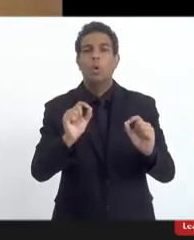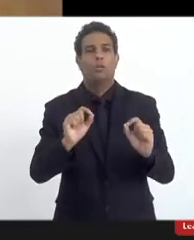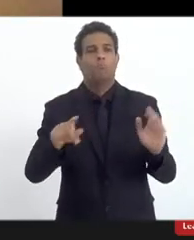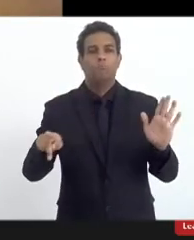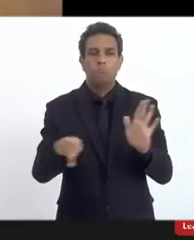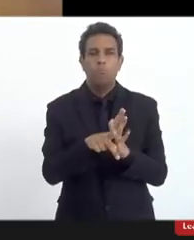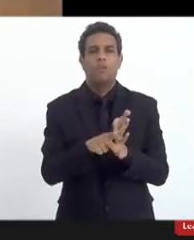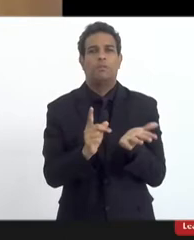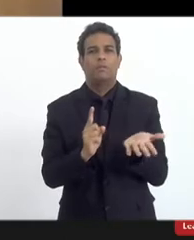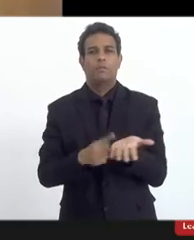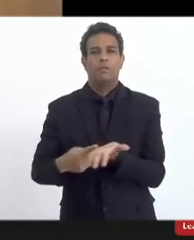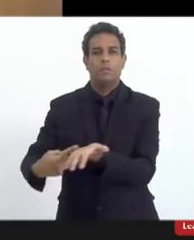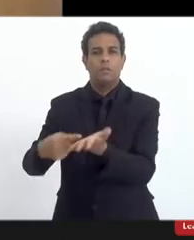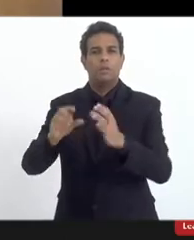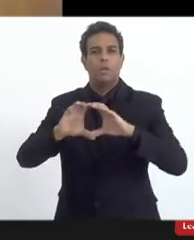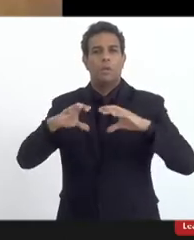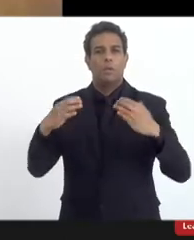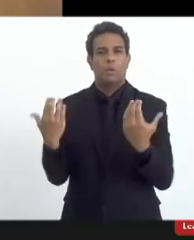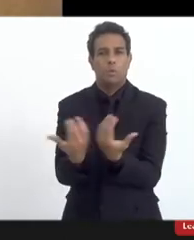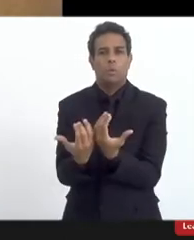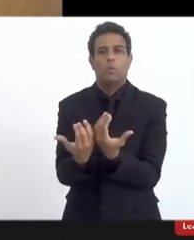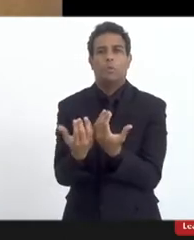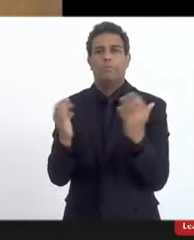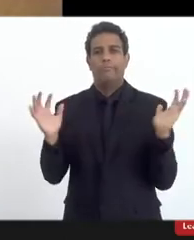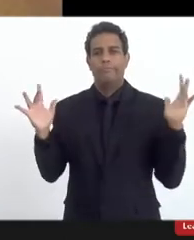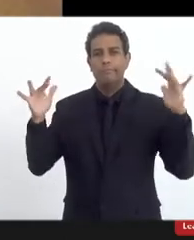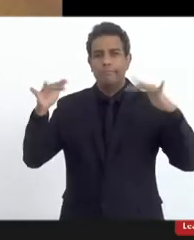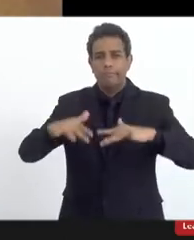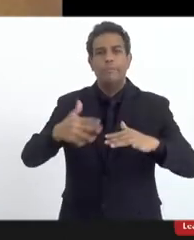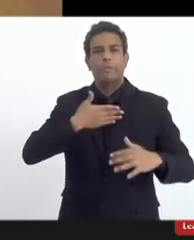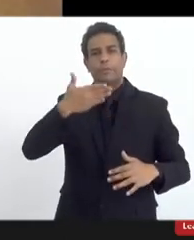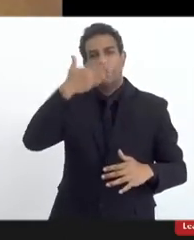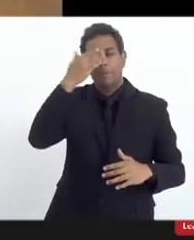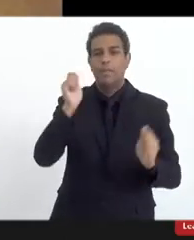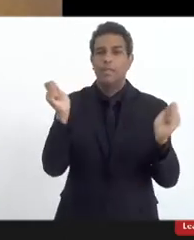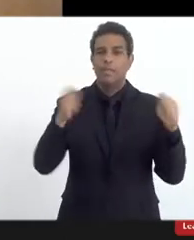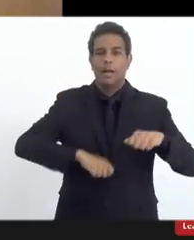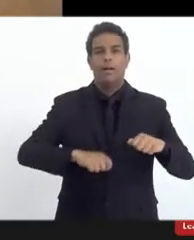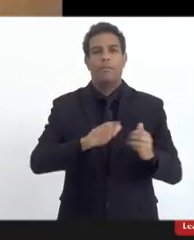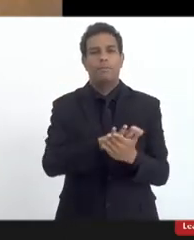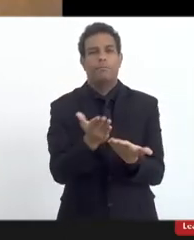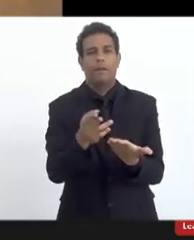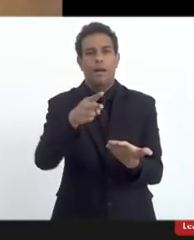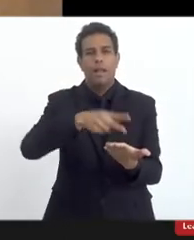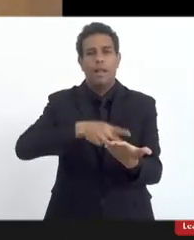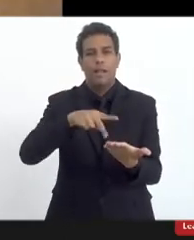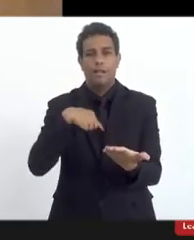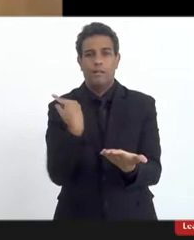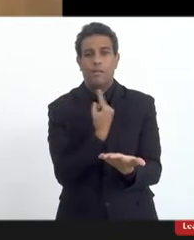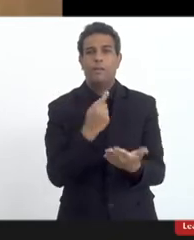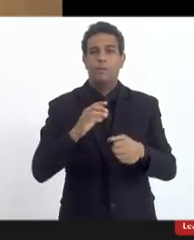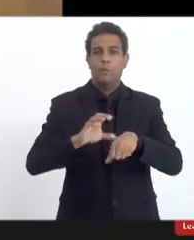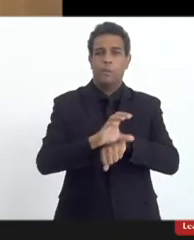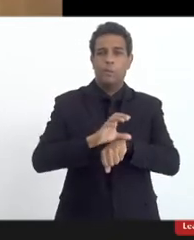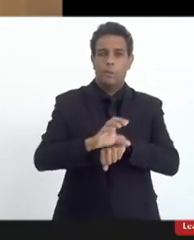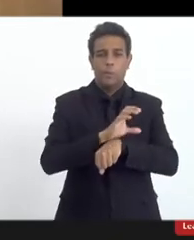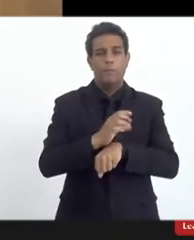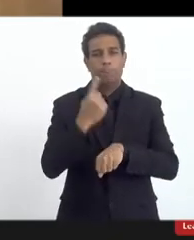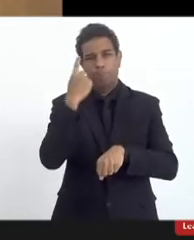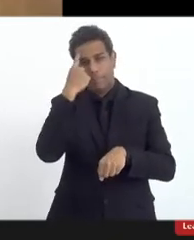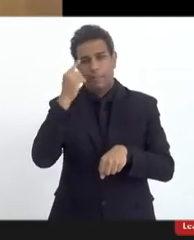que as comunidades muçulmanas do mundo pudessem ler. Inclusive, nós aqui da comissão já estamos nos